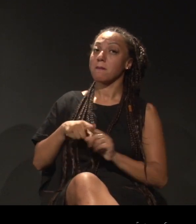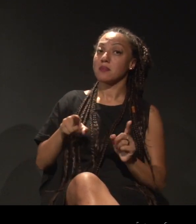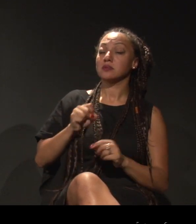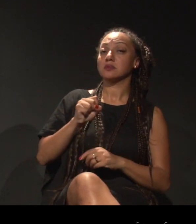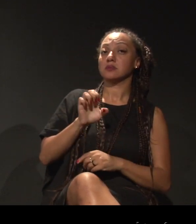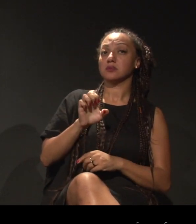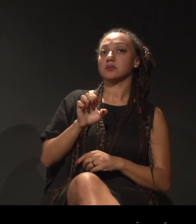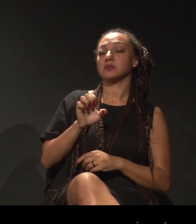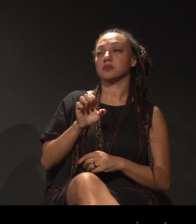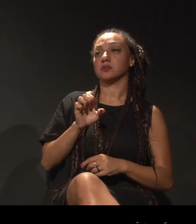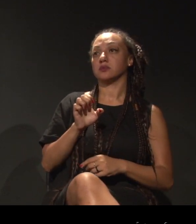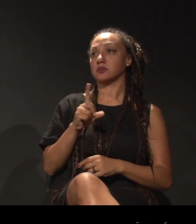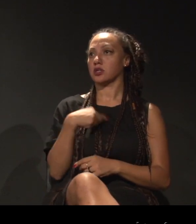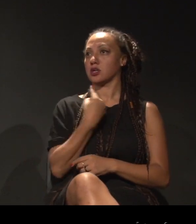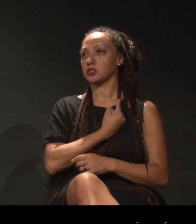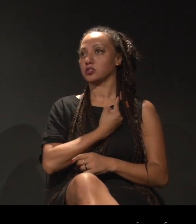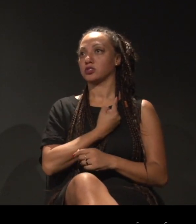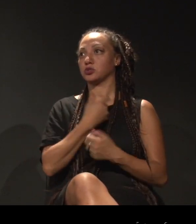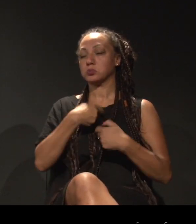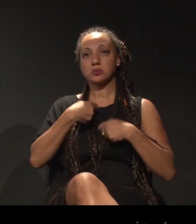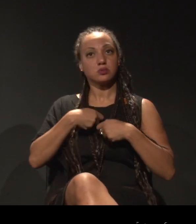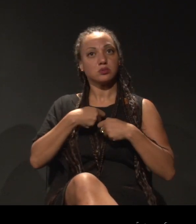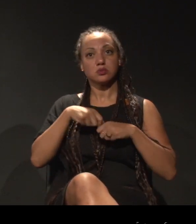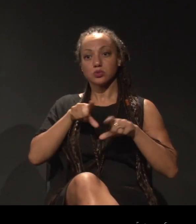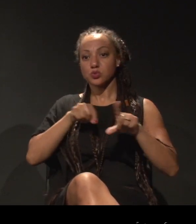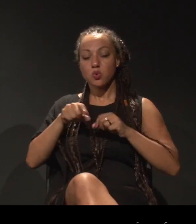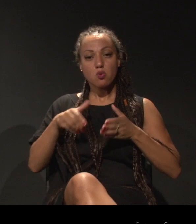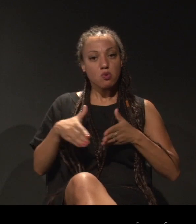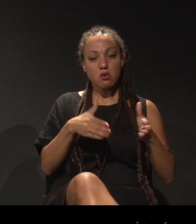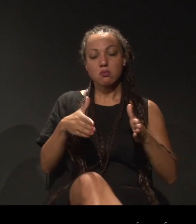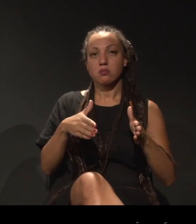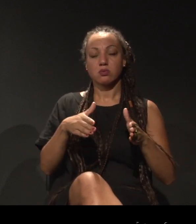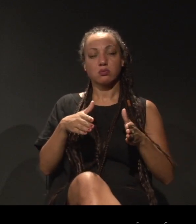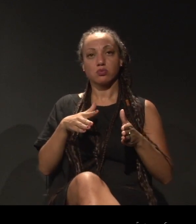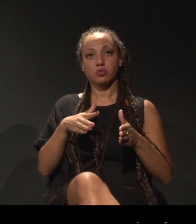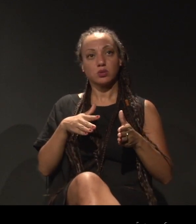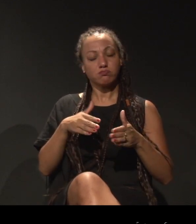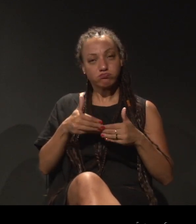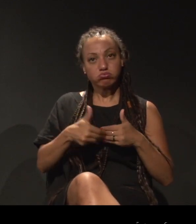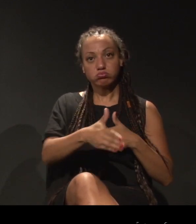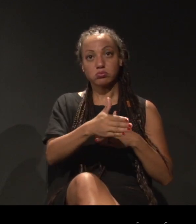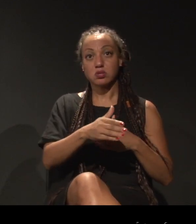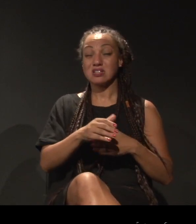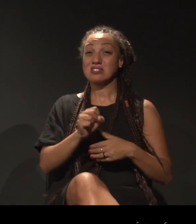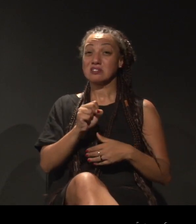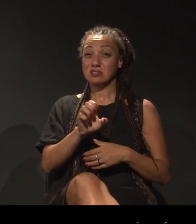começarmos por algum lado, se nós ficarmos também